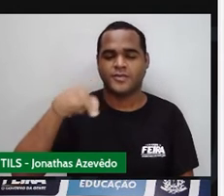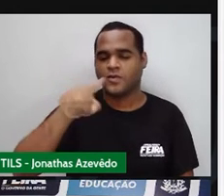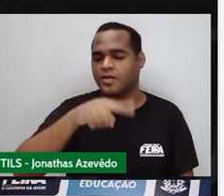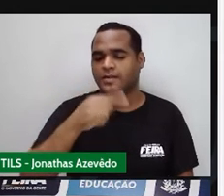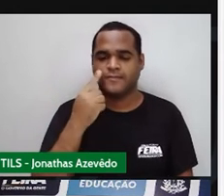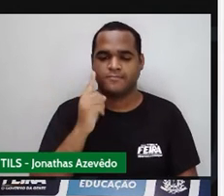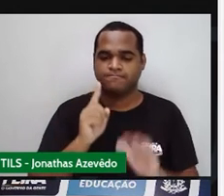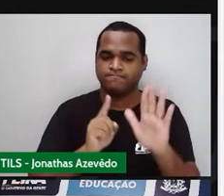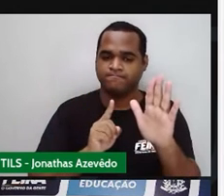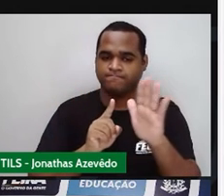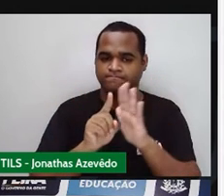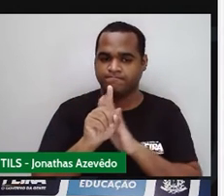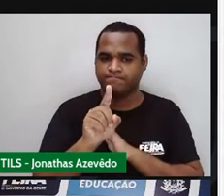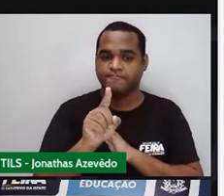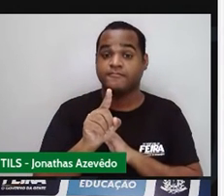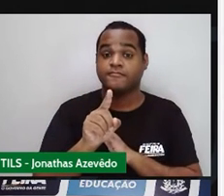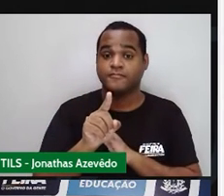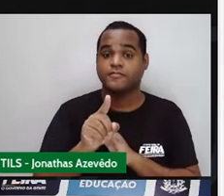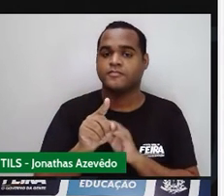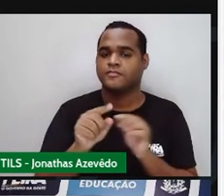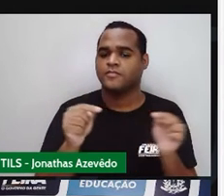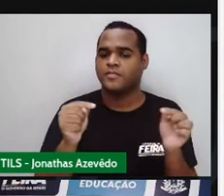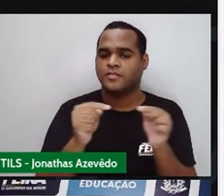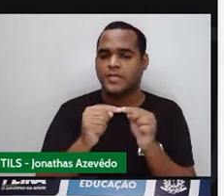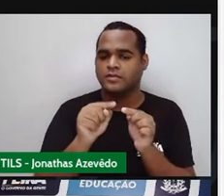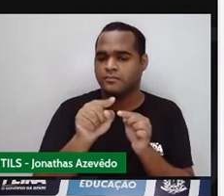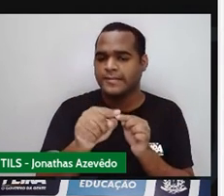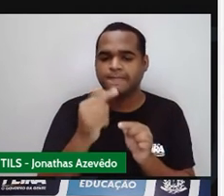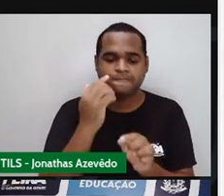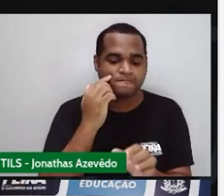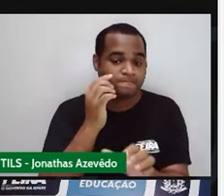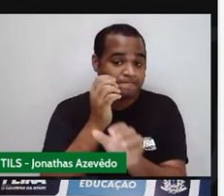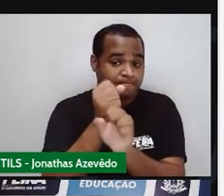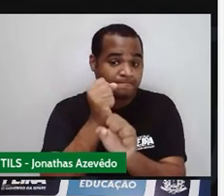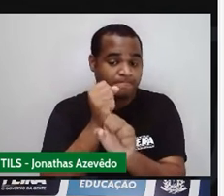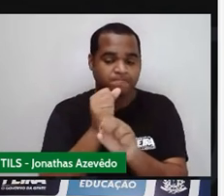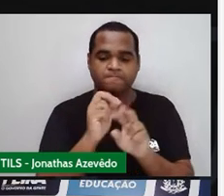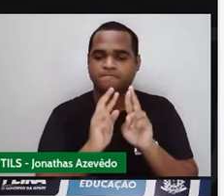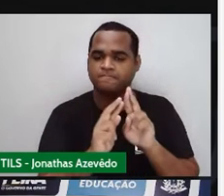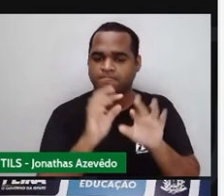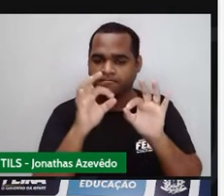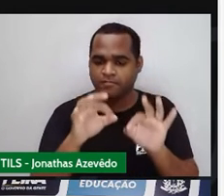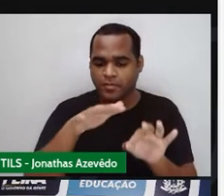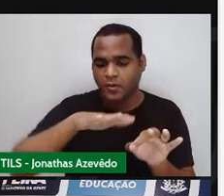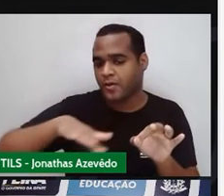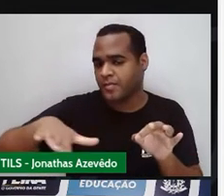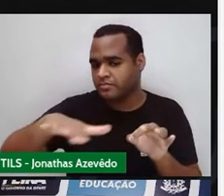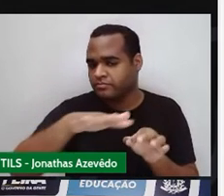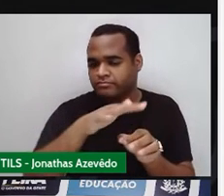eu já vou te perguntar. Qual é a forma de você encontrar a área de um trapézio?